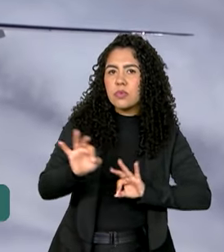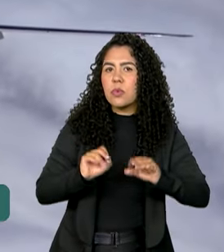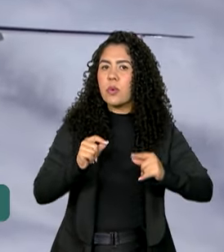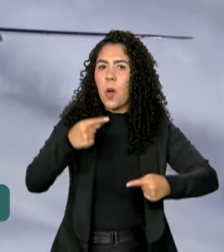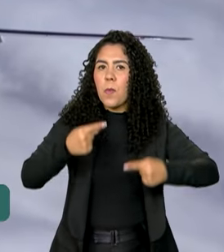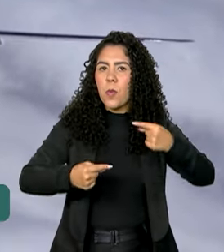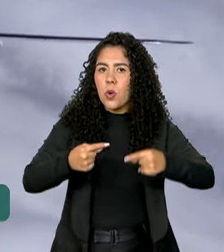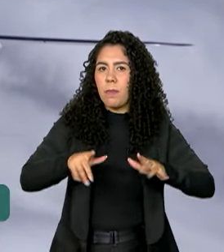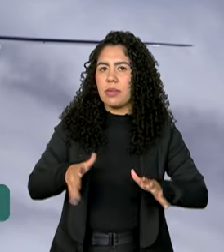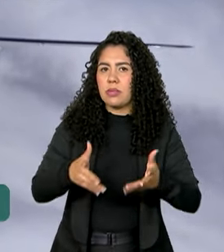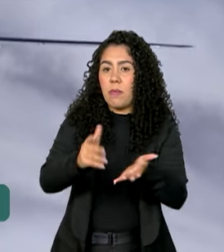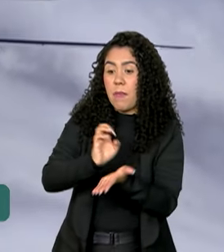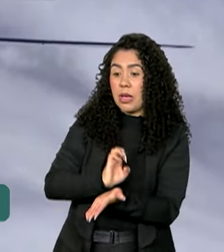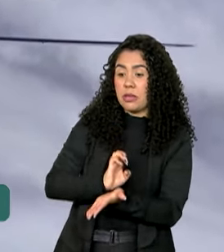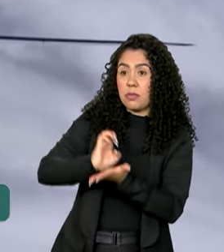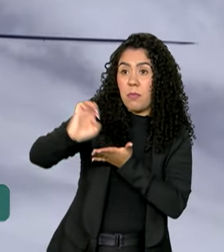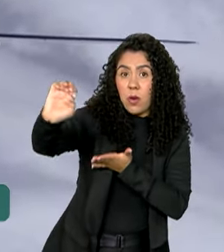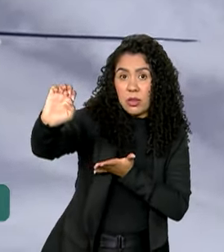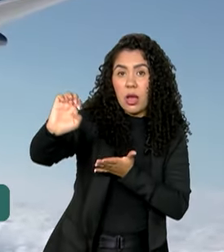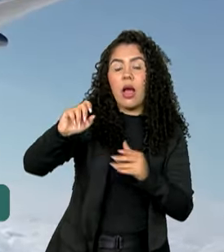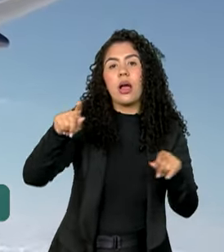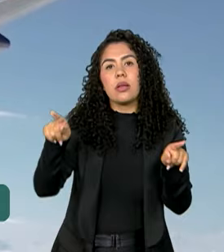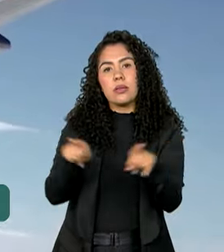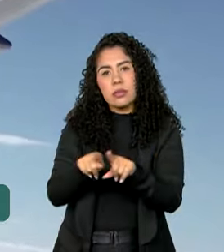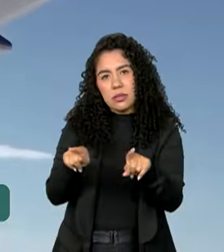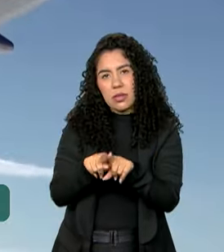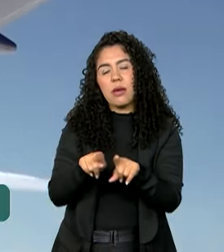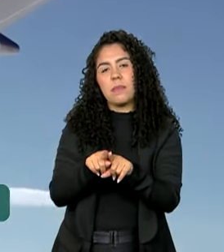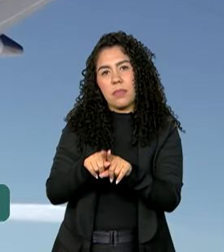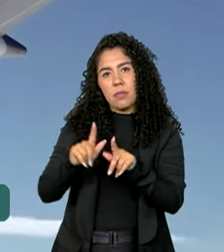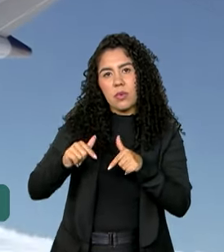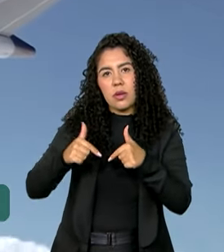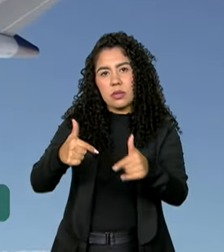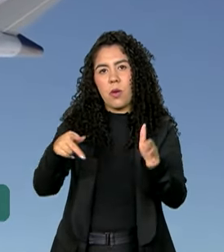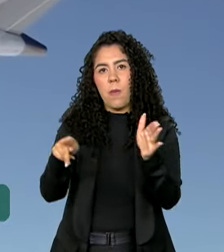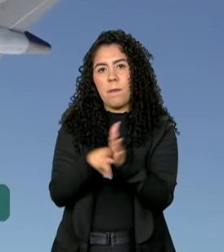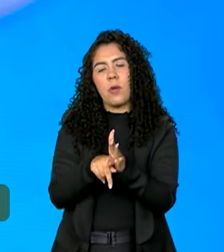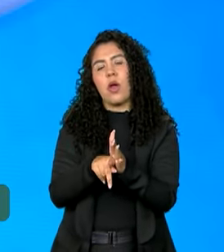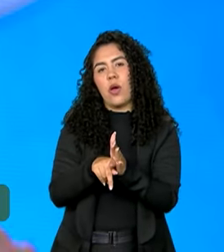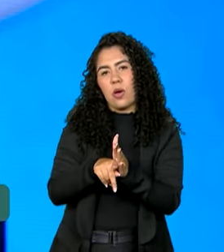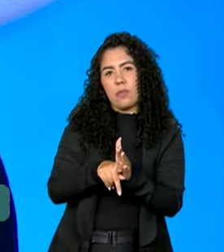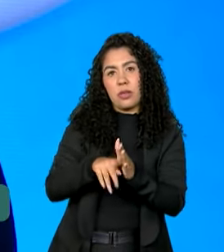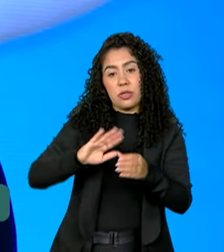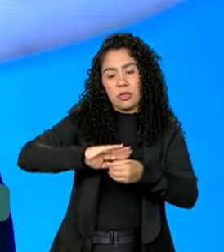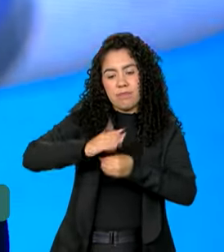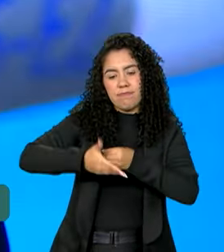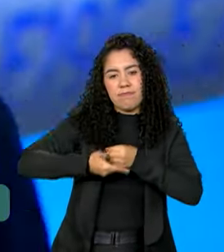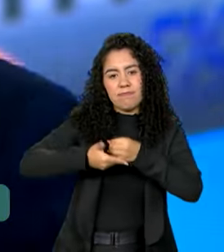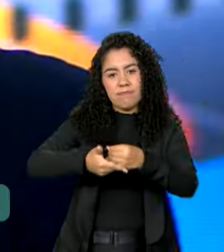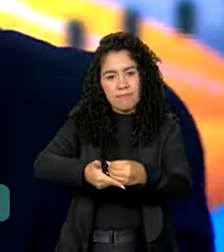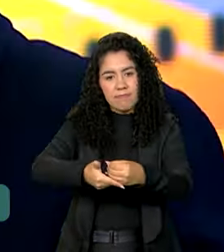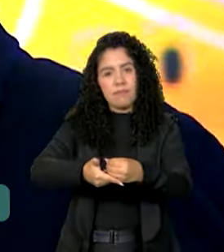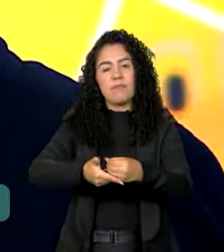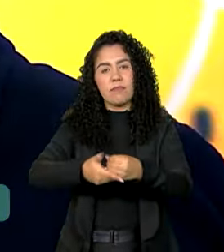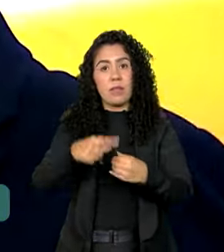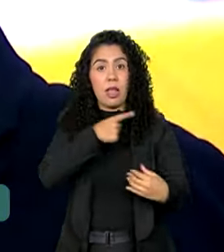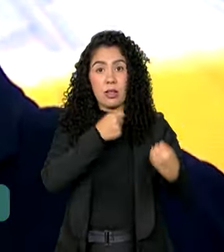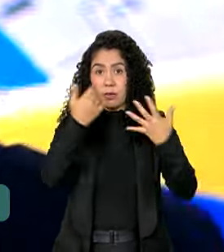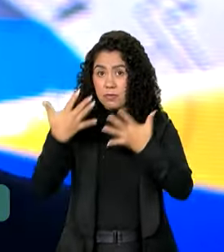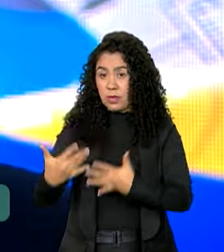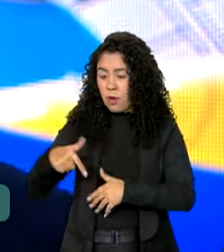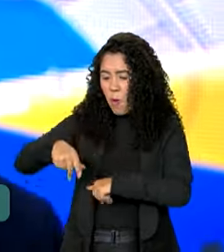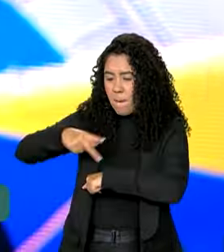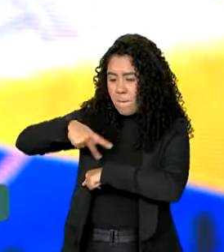exportação e por iniciativas voltadas à economia verde. Um país que tem uma Embraer,